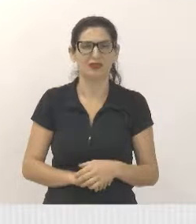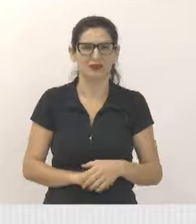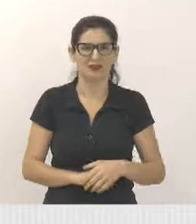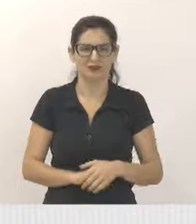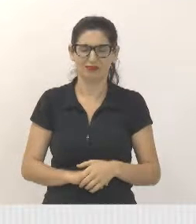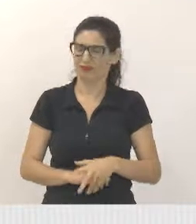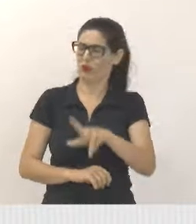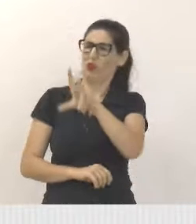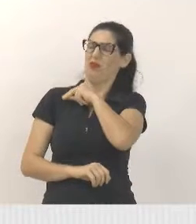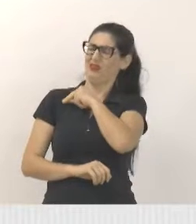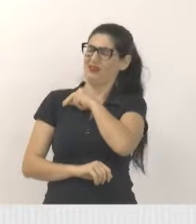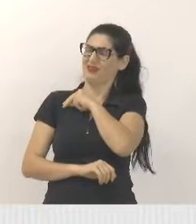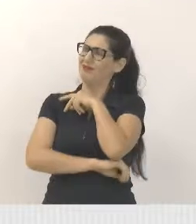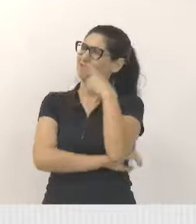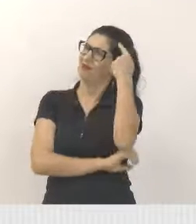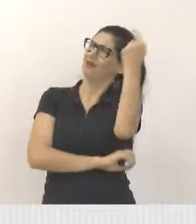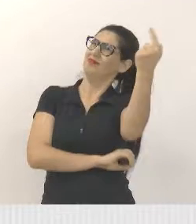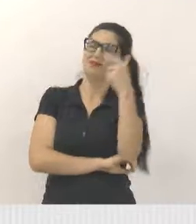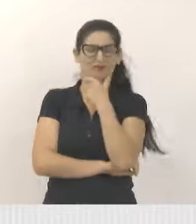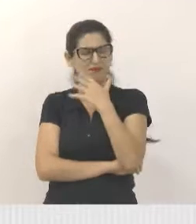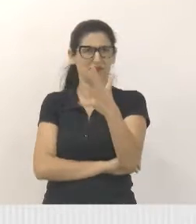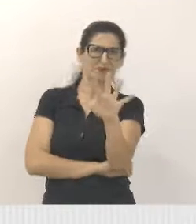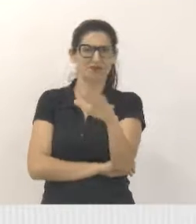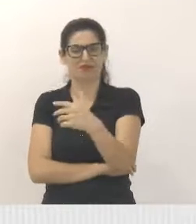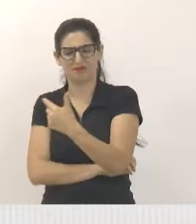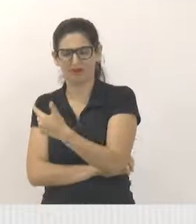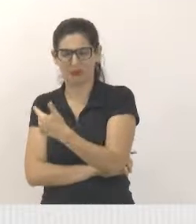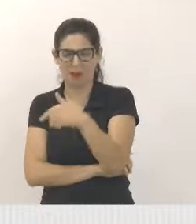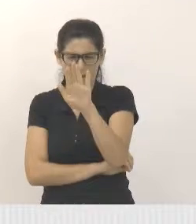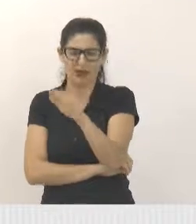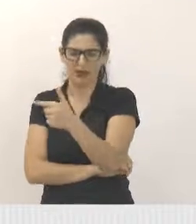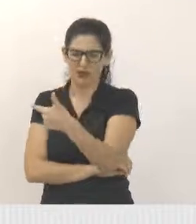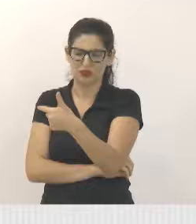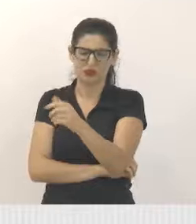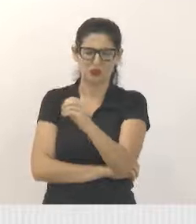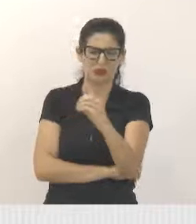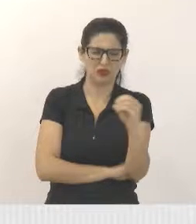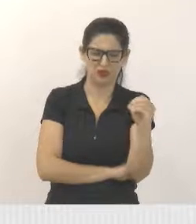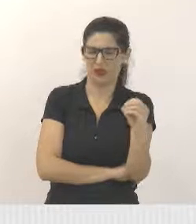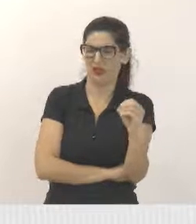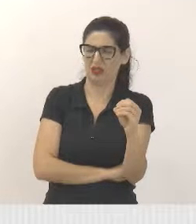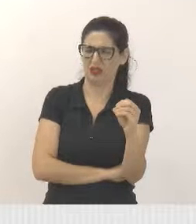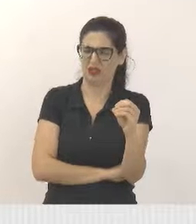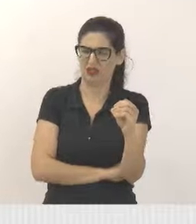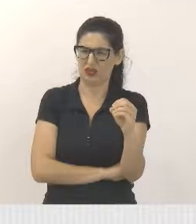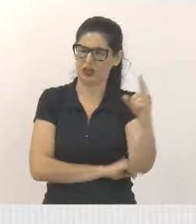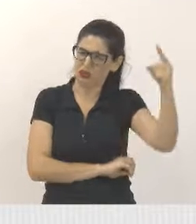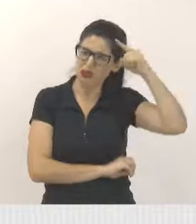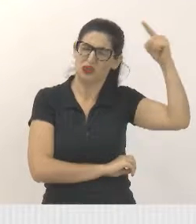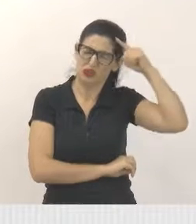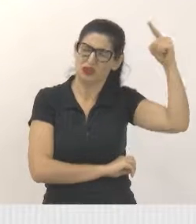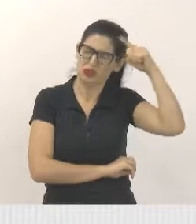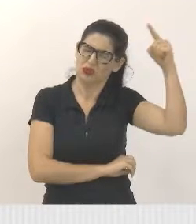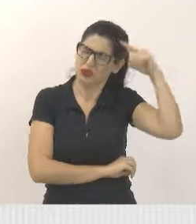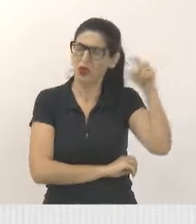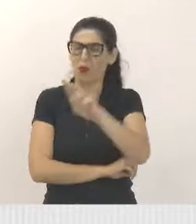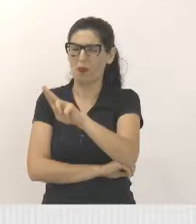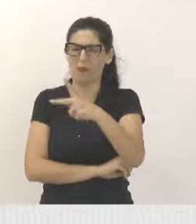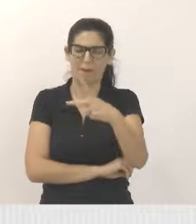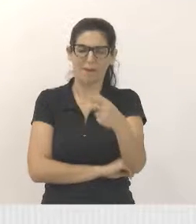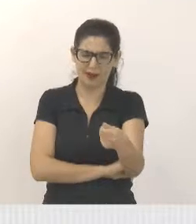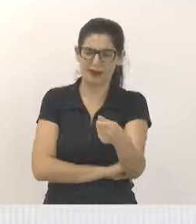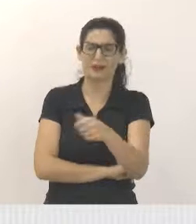média de 200 ou mais de 200 atendimentos de UPA, ter três